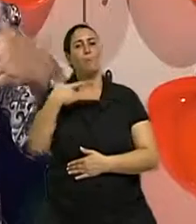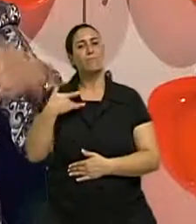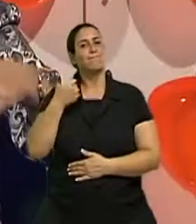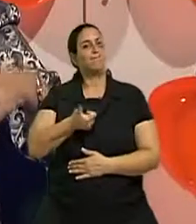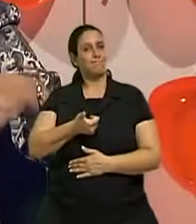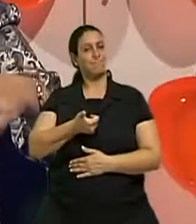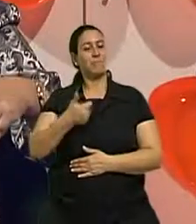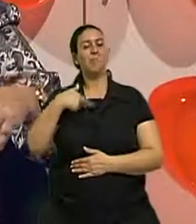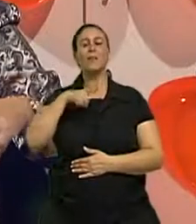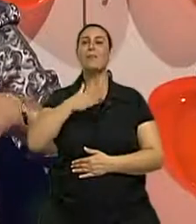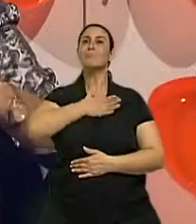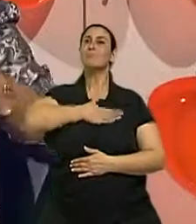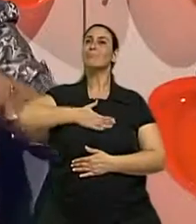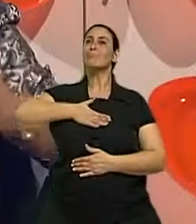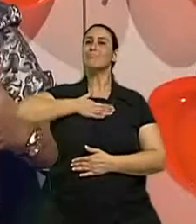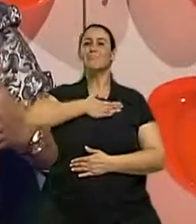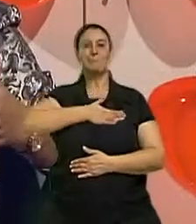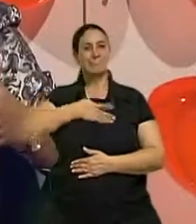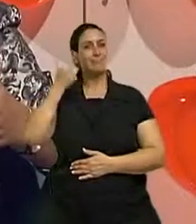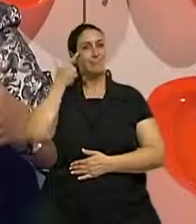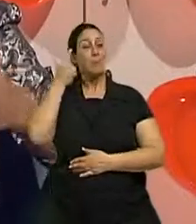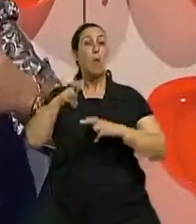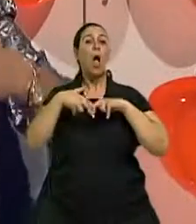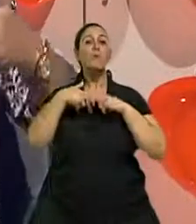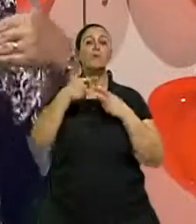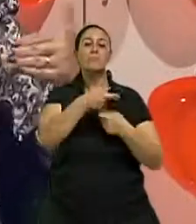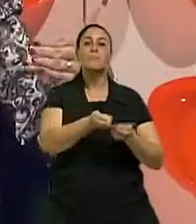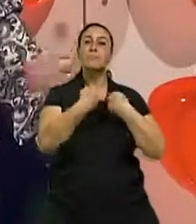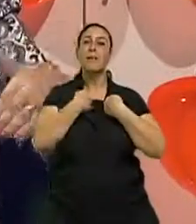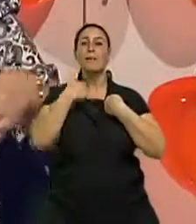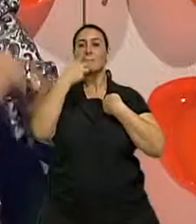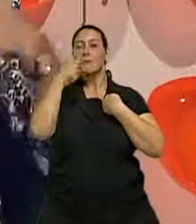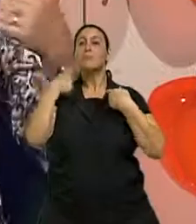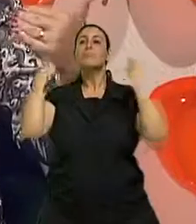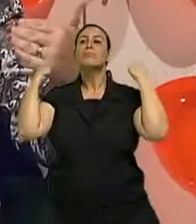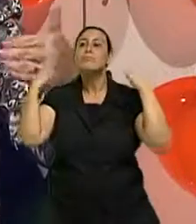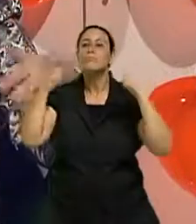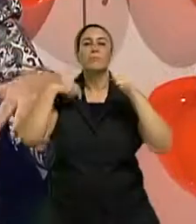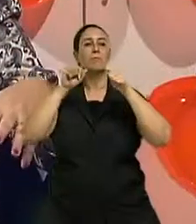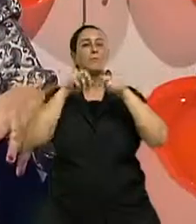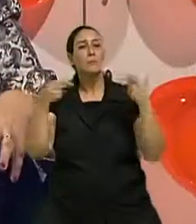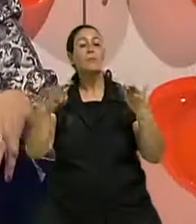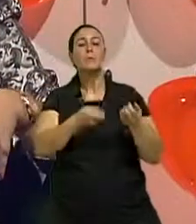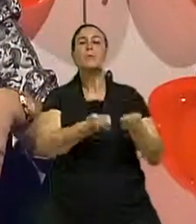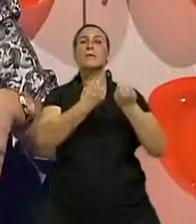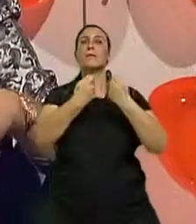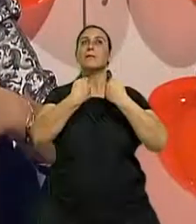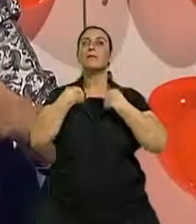tem um bem-estar pela produção de endorfinas. Essa é uma pequena parte do